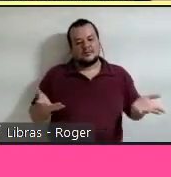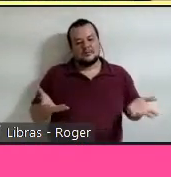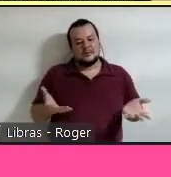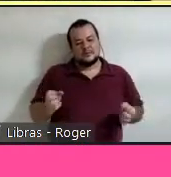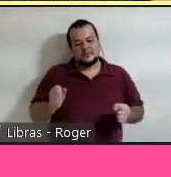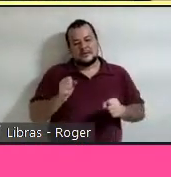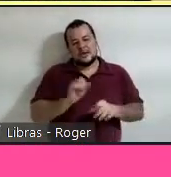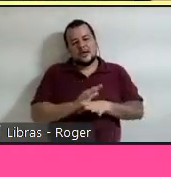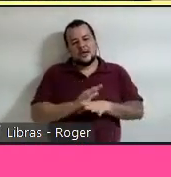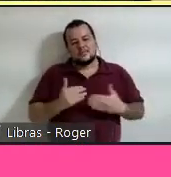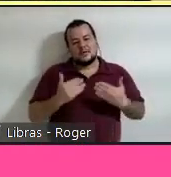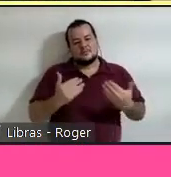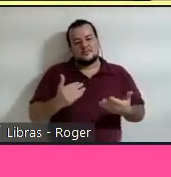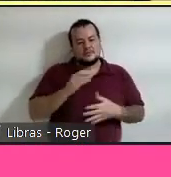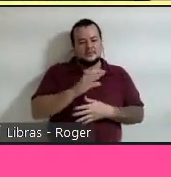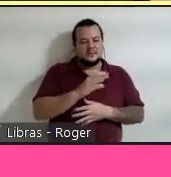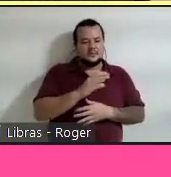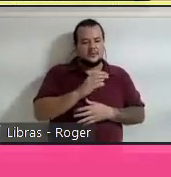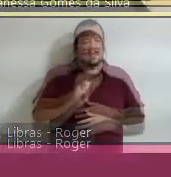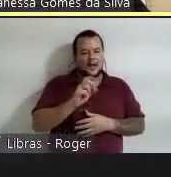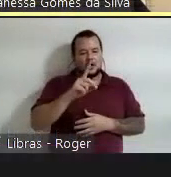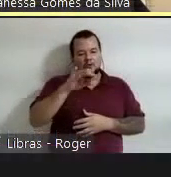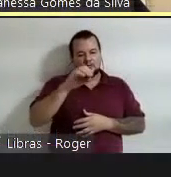apresentação, Cláudia, muito obrigada a todos.